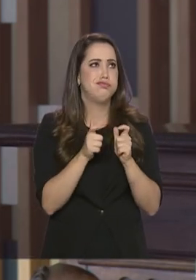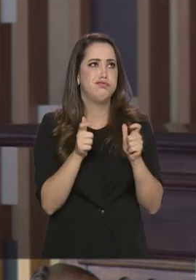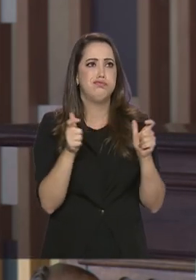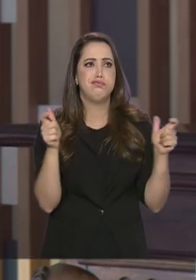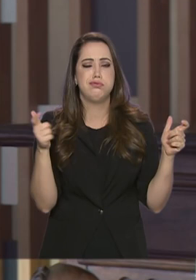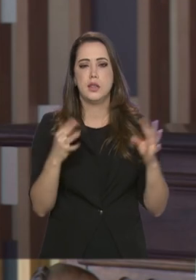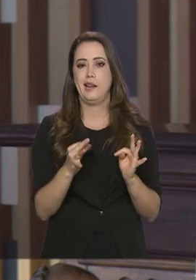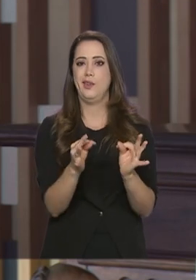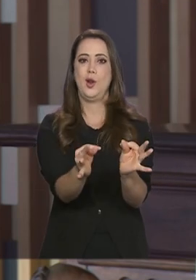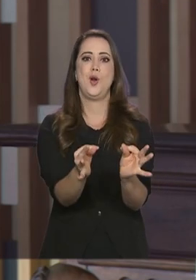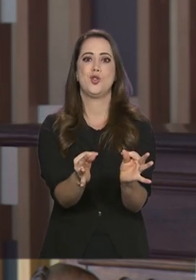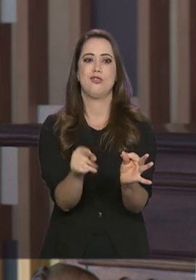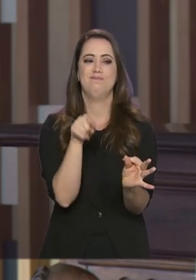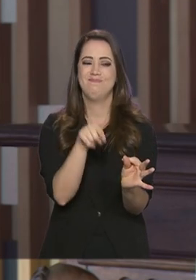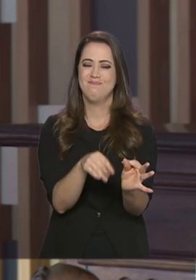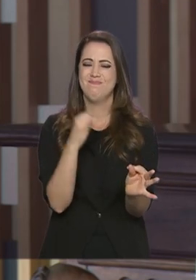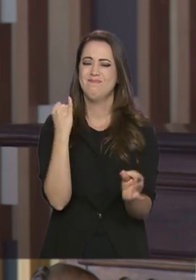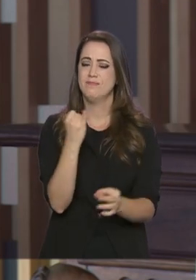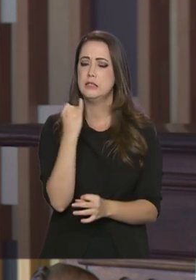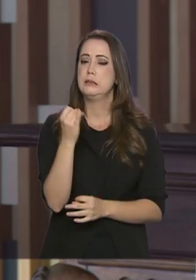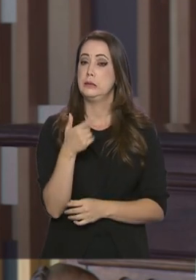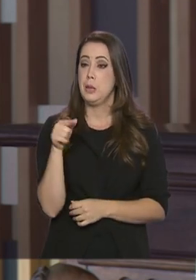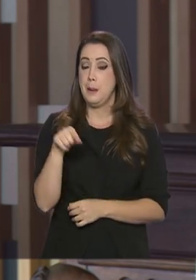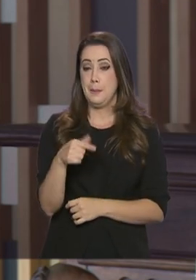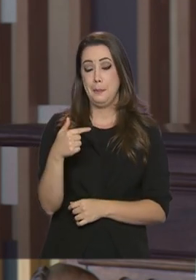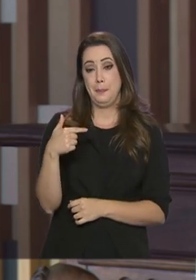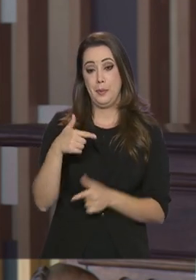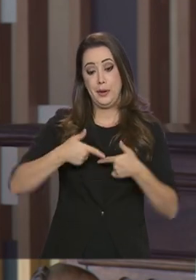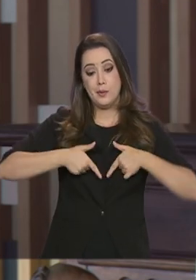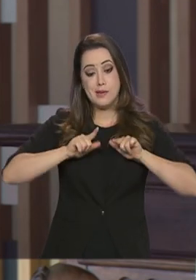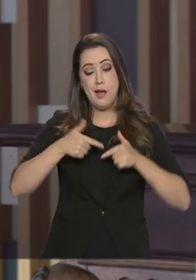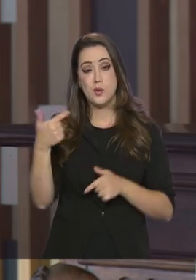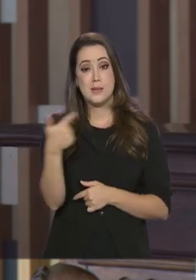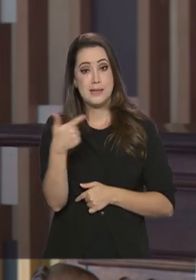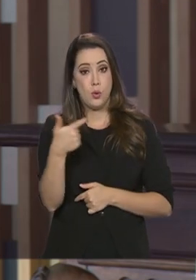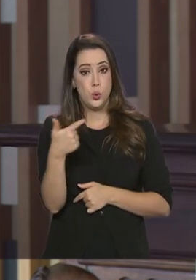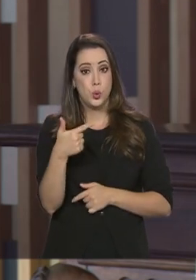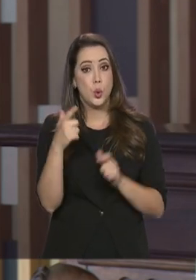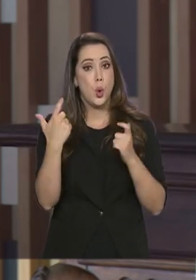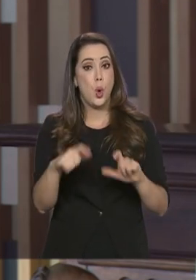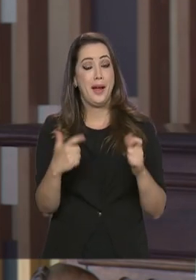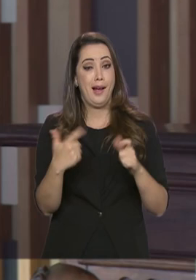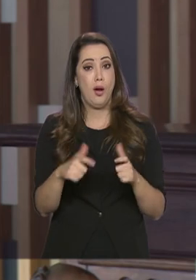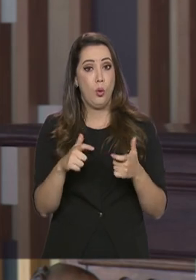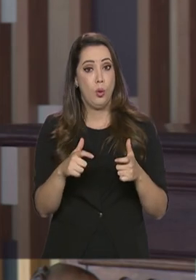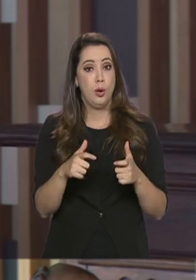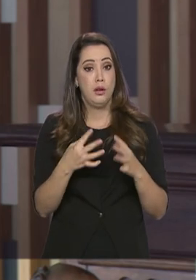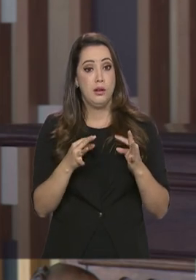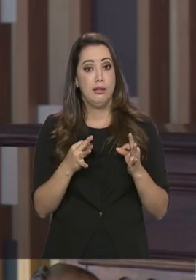sobretudo. talvez o segundo polo tecnológico do mundo em muitos setores, primeiro em alguns.